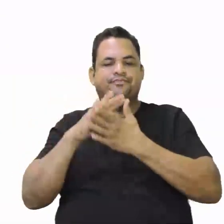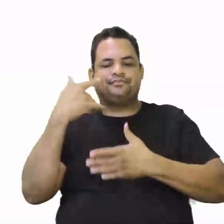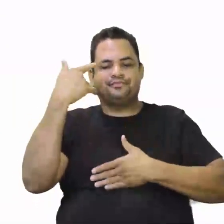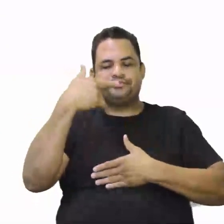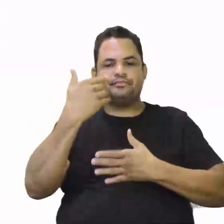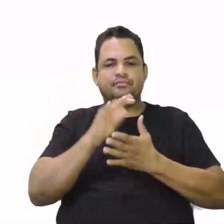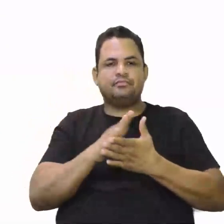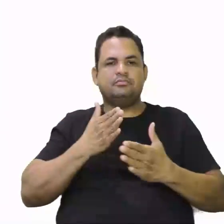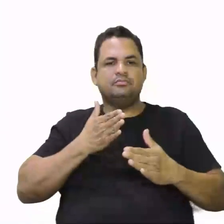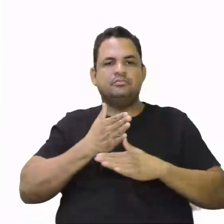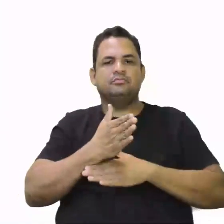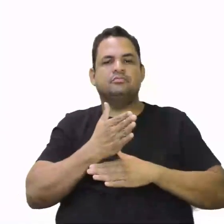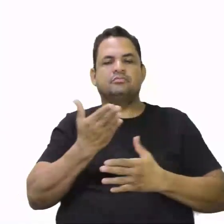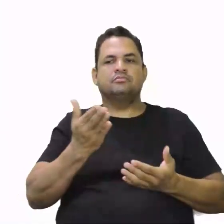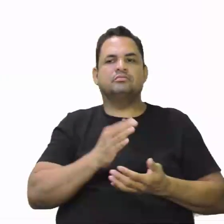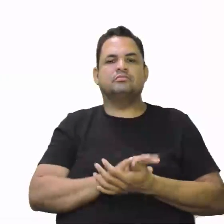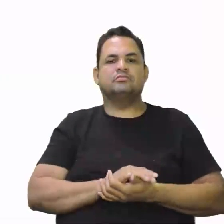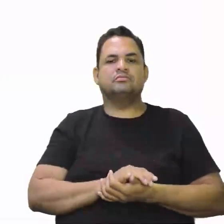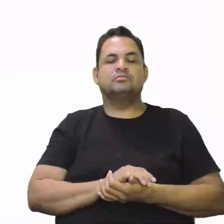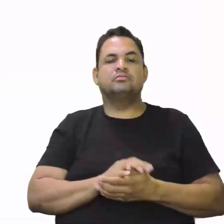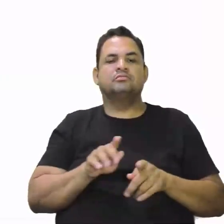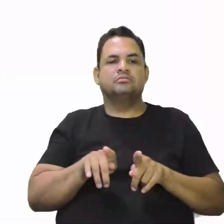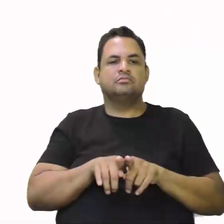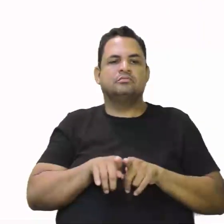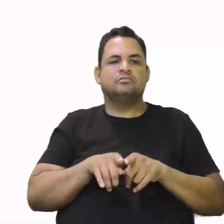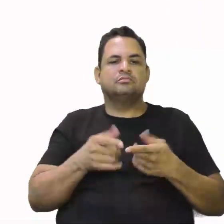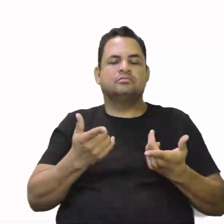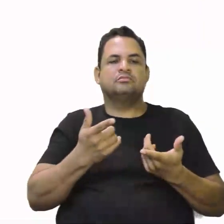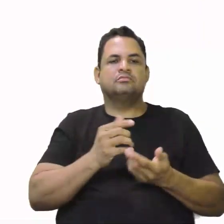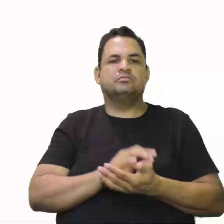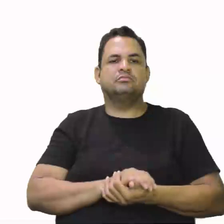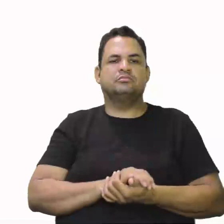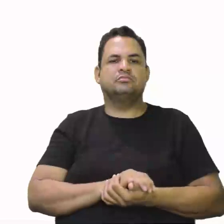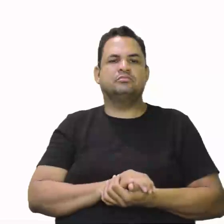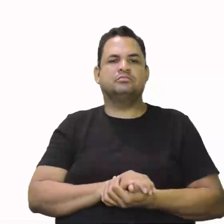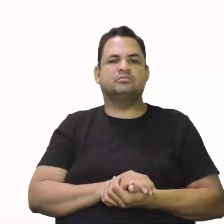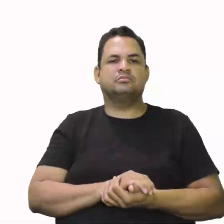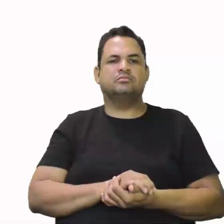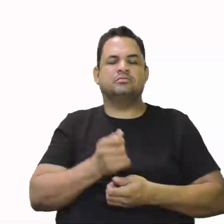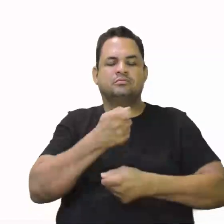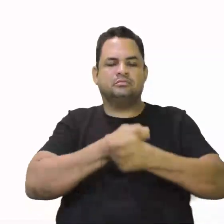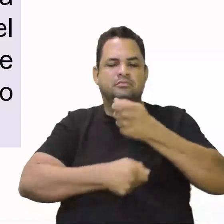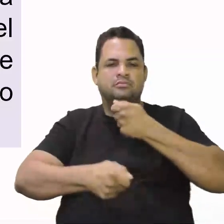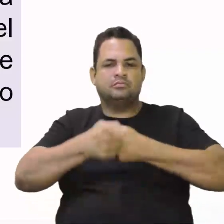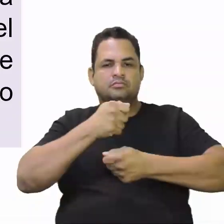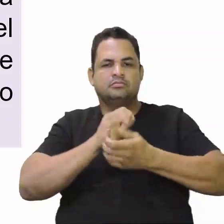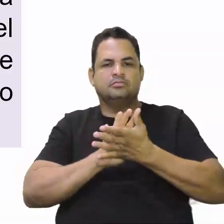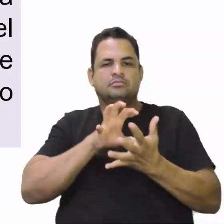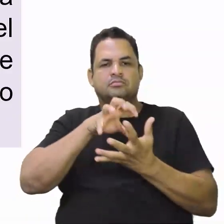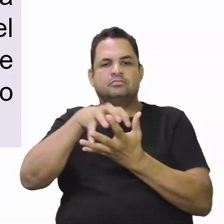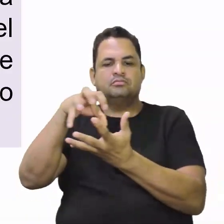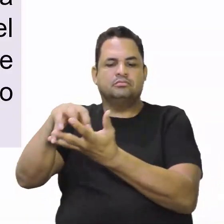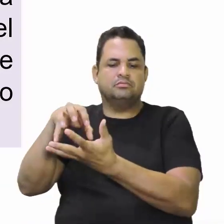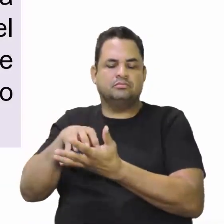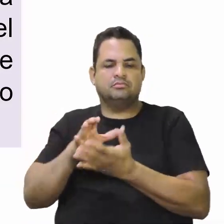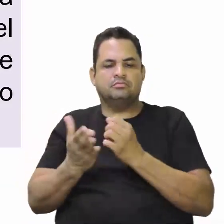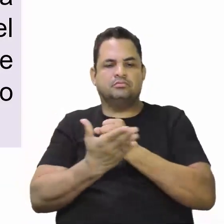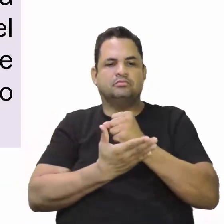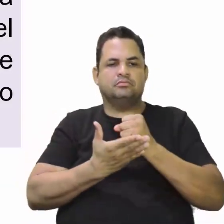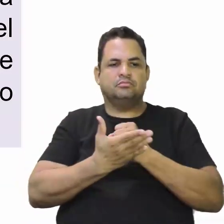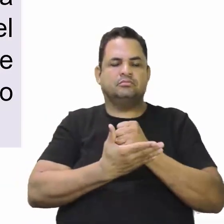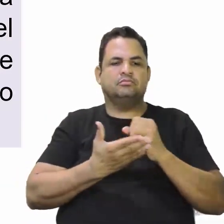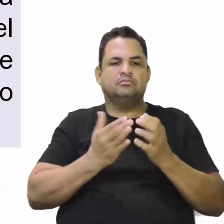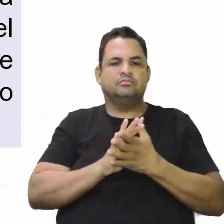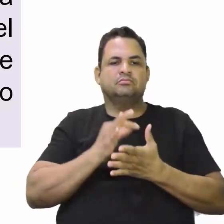nessa administração. Assim mesmo, como nós temos aí essa economia colonial que era baseada justamente